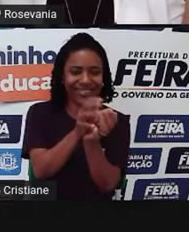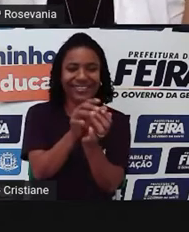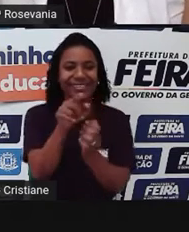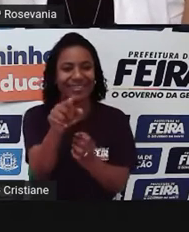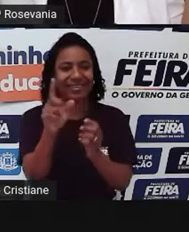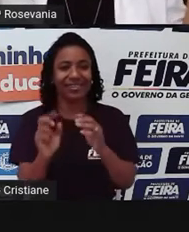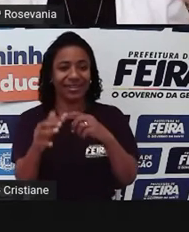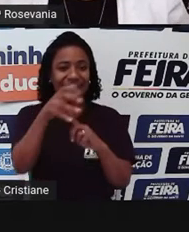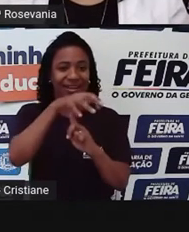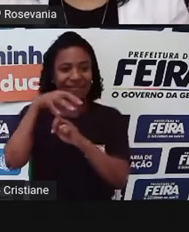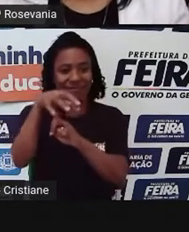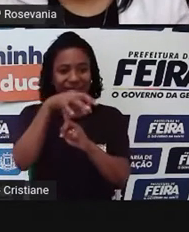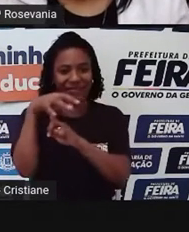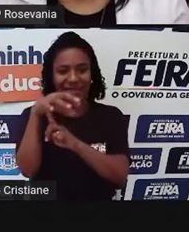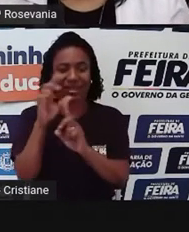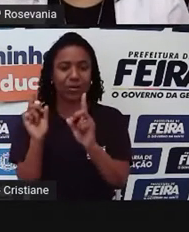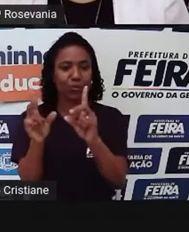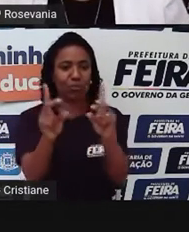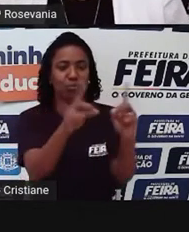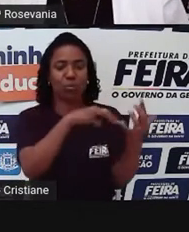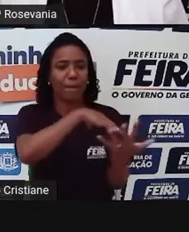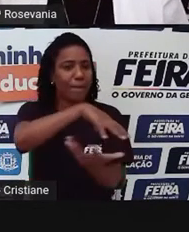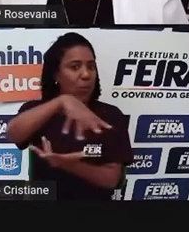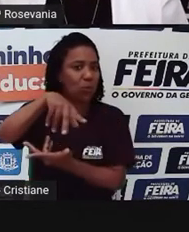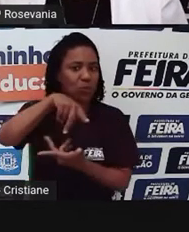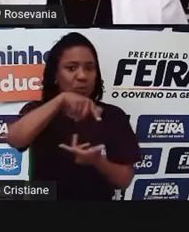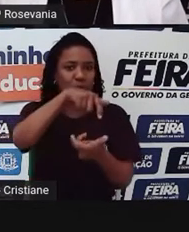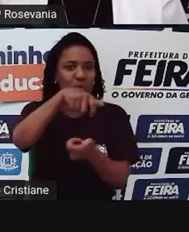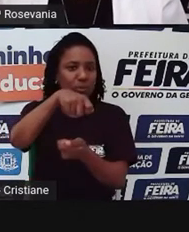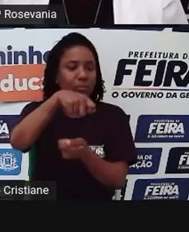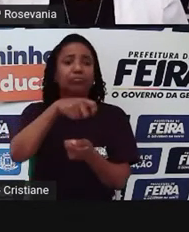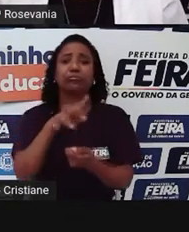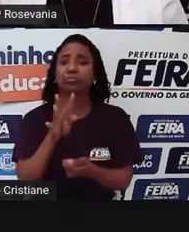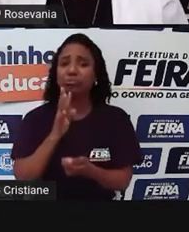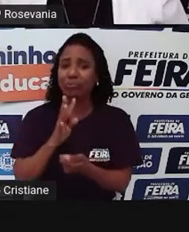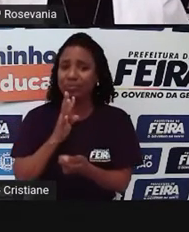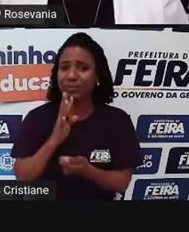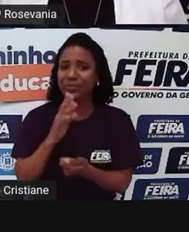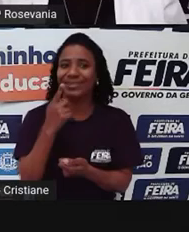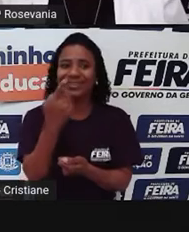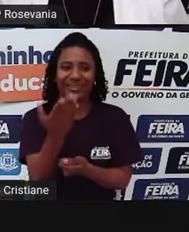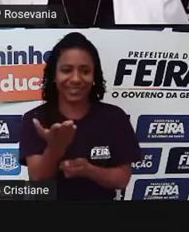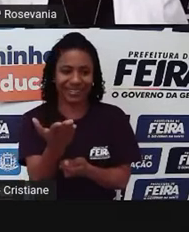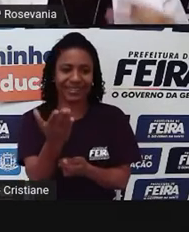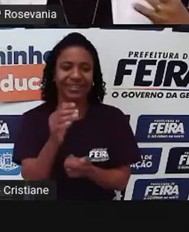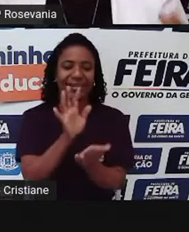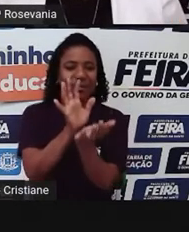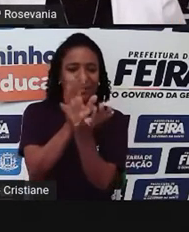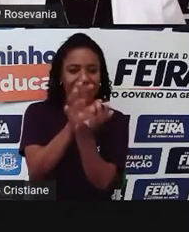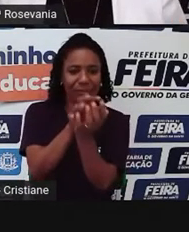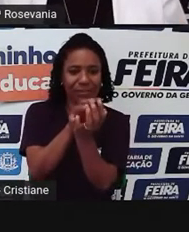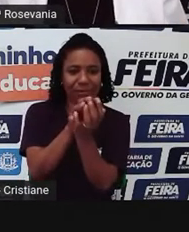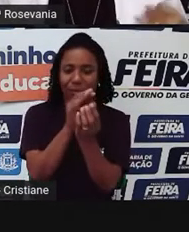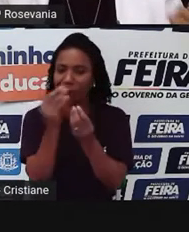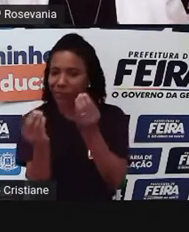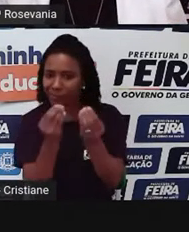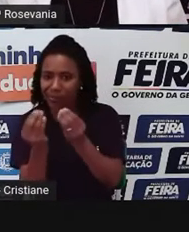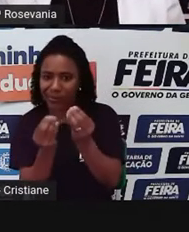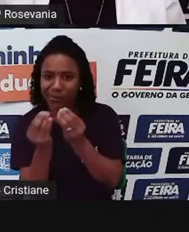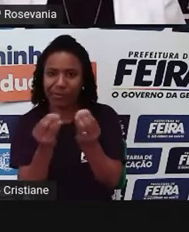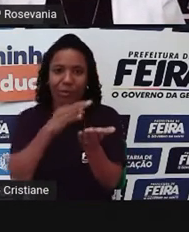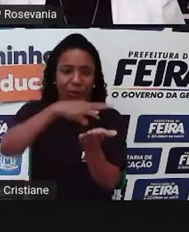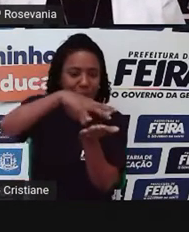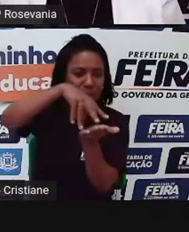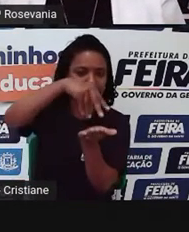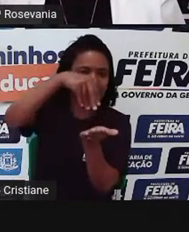que é conhecida mundialmente essa feira, esse artesanato, tem gente que vai lá estudar como é que é feito, que tipo de